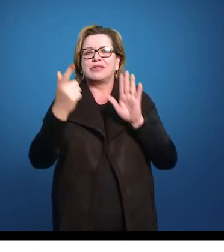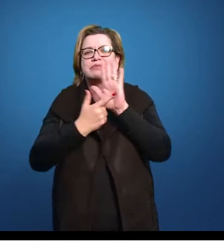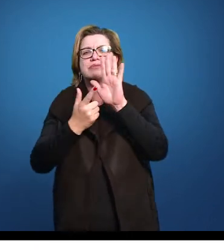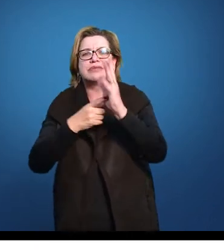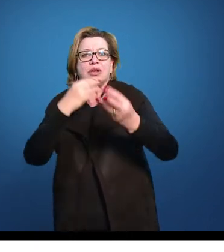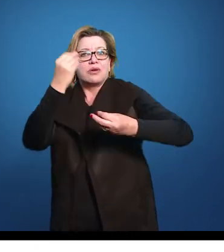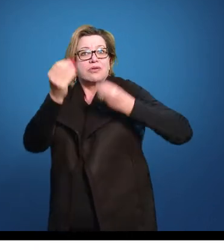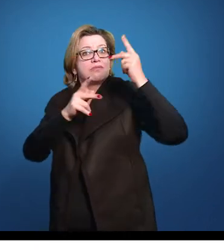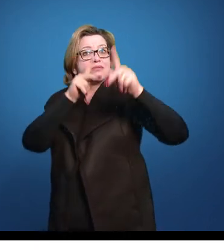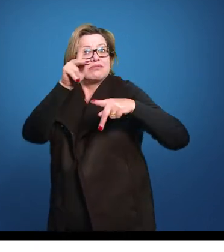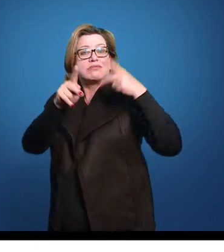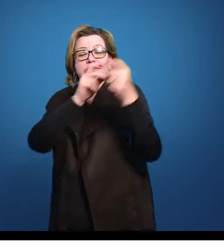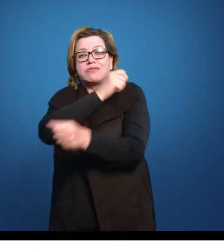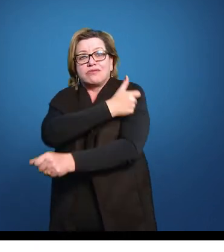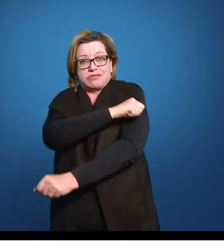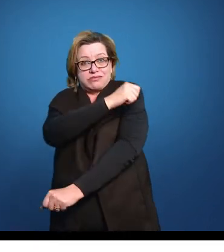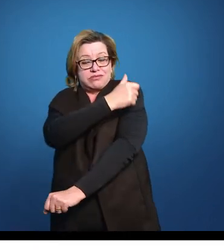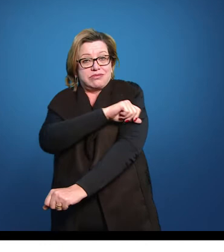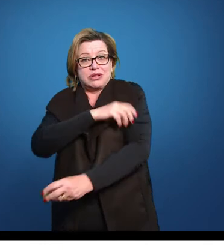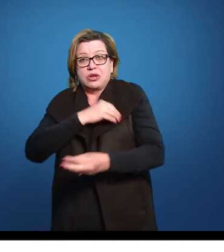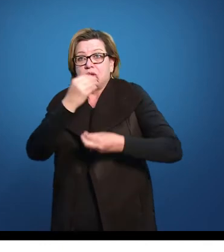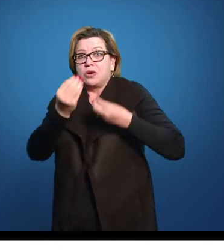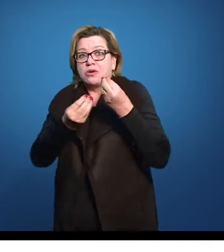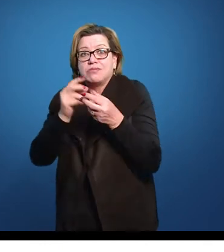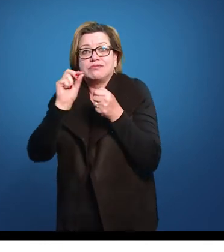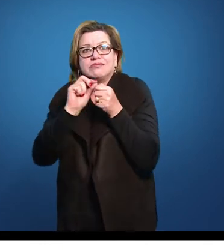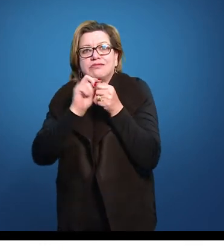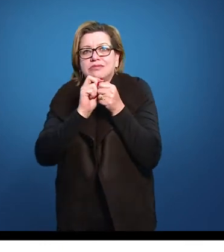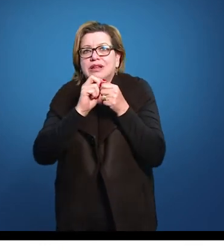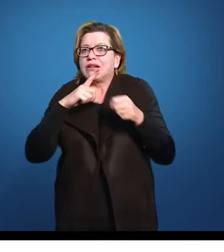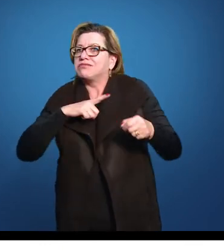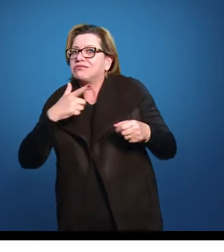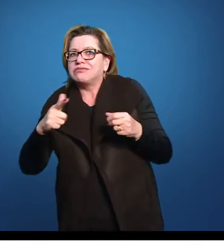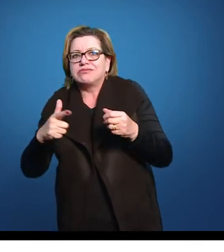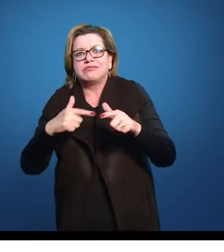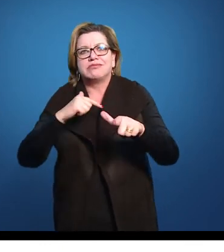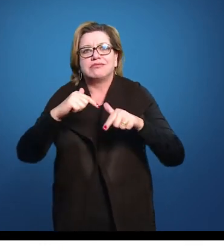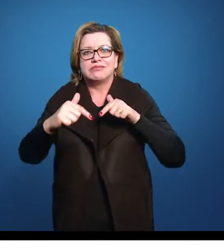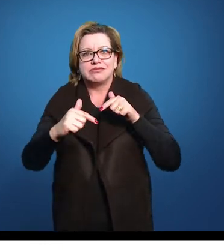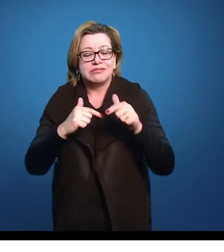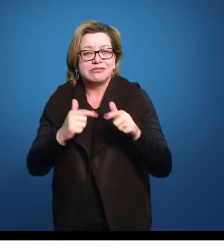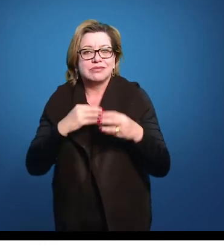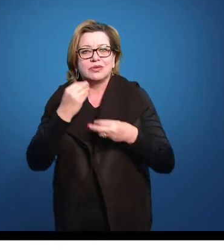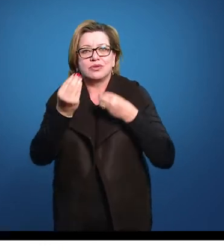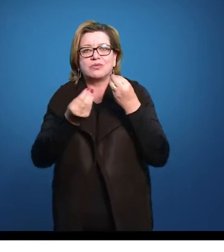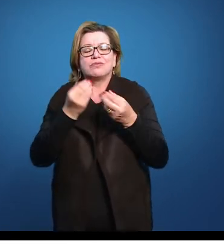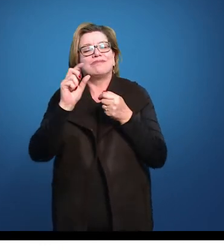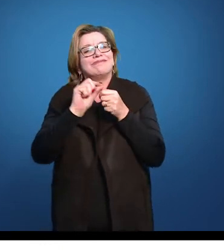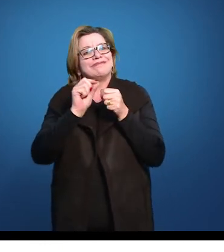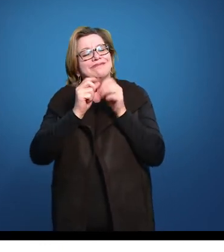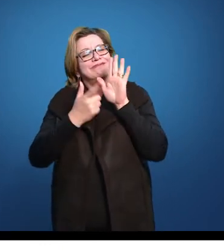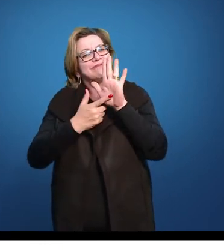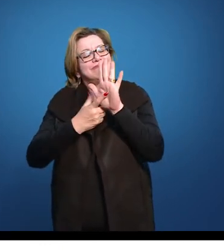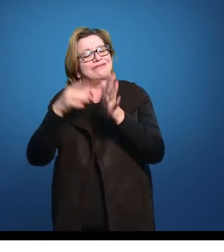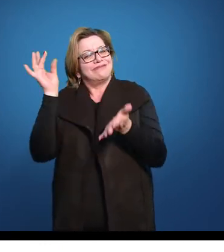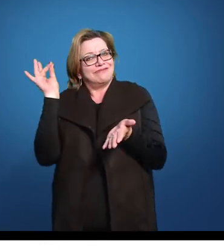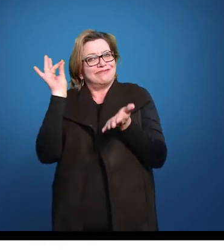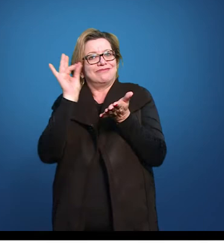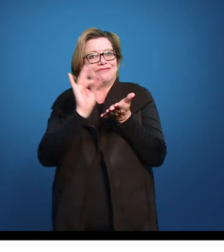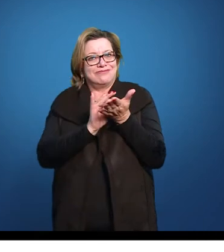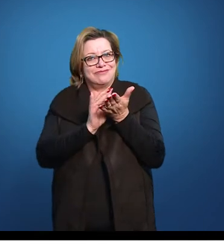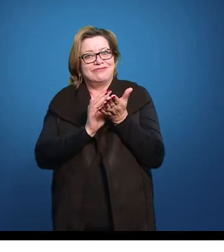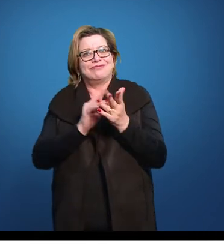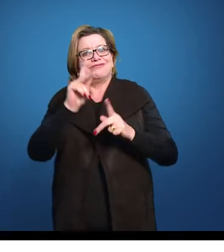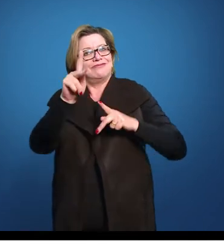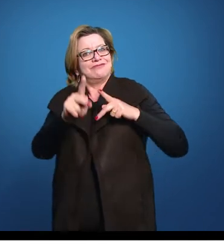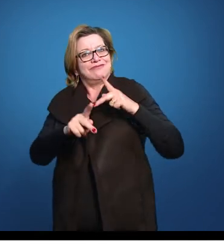virar para sobreviver num lugar em que não havia empregos, que a gente precisava de apadrinhamento para poder se virar, que é o caso do